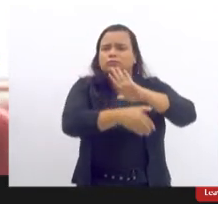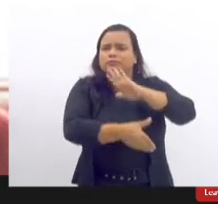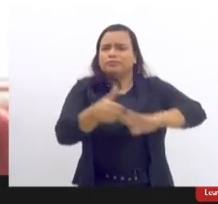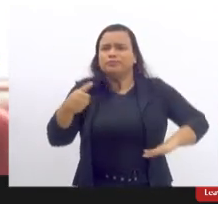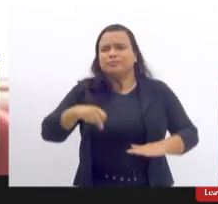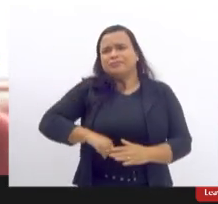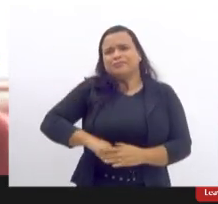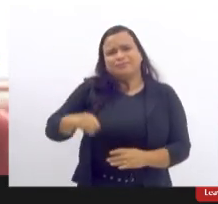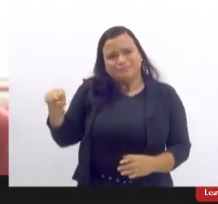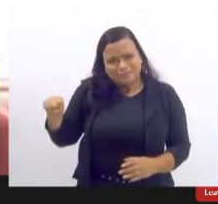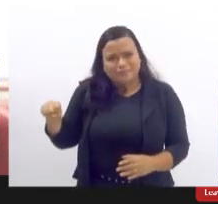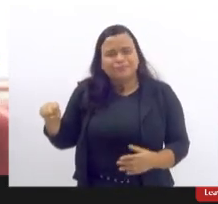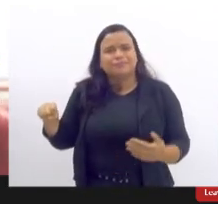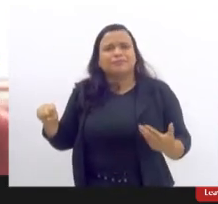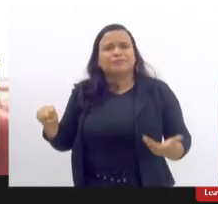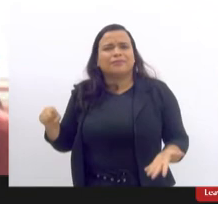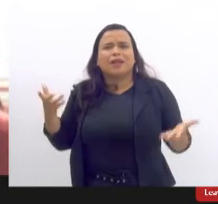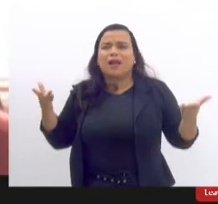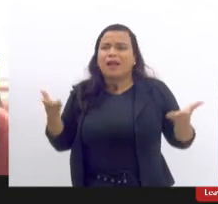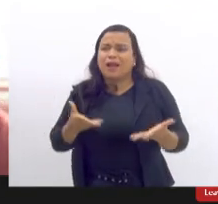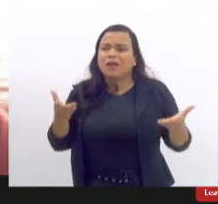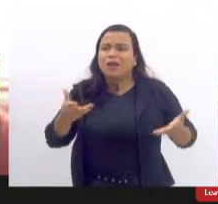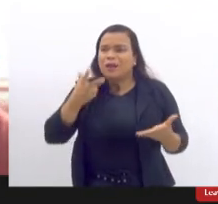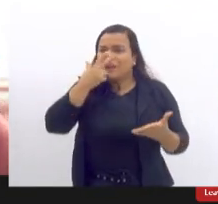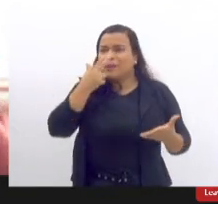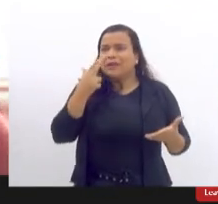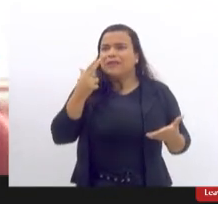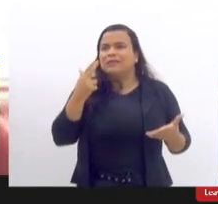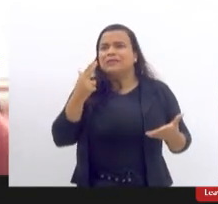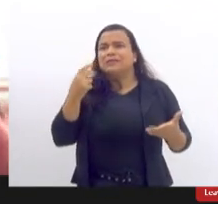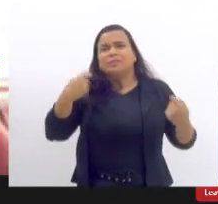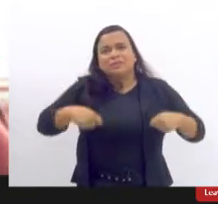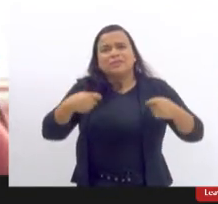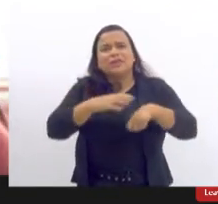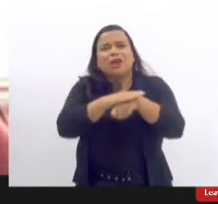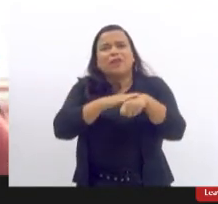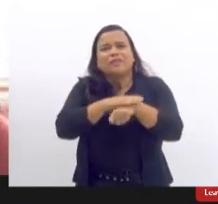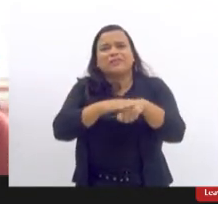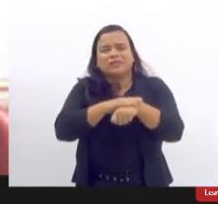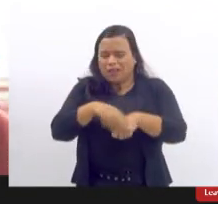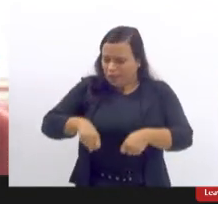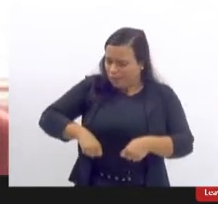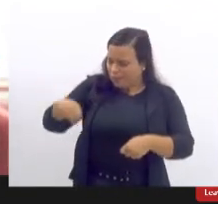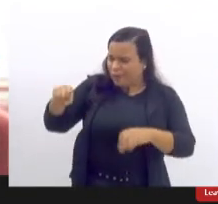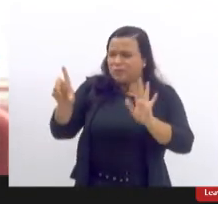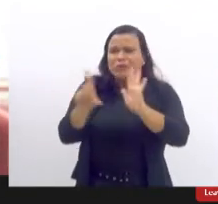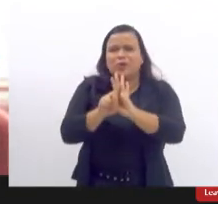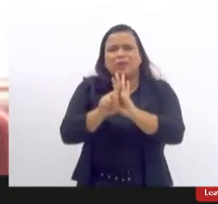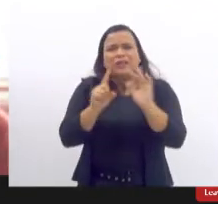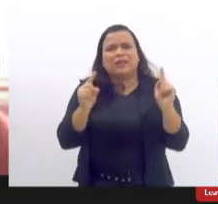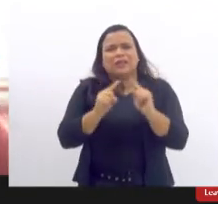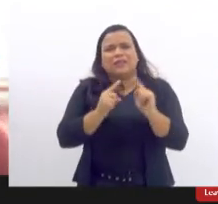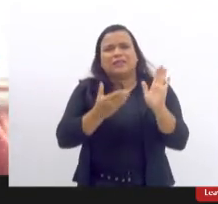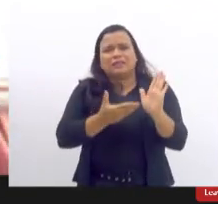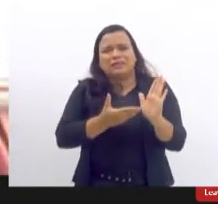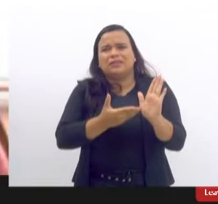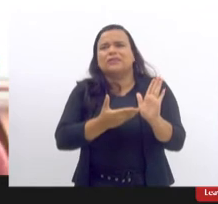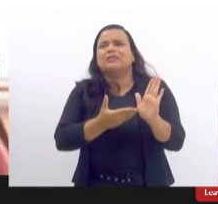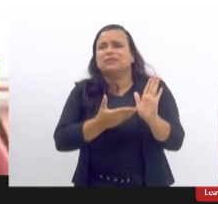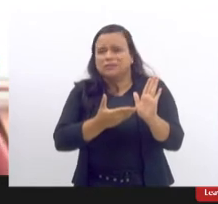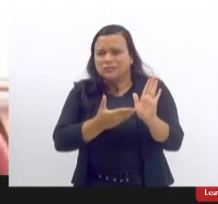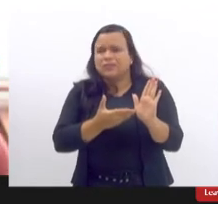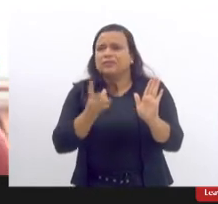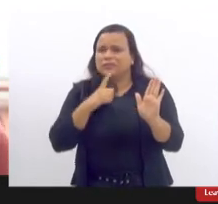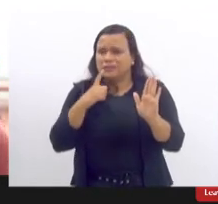discutir a legitimidade do aborto legal que está lá no nosso código penal desde